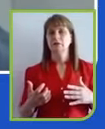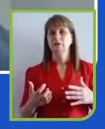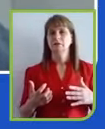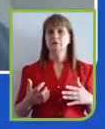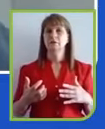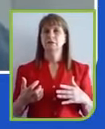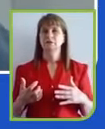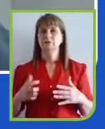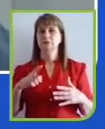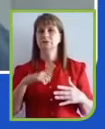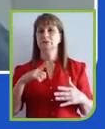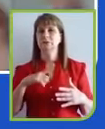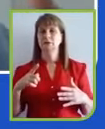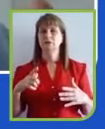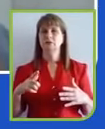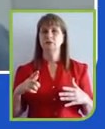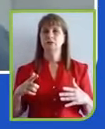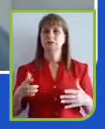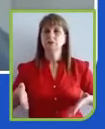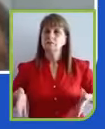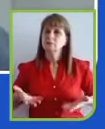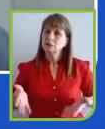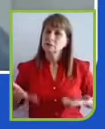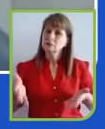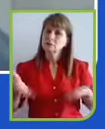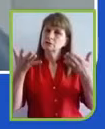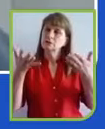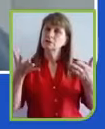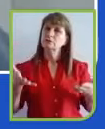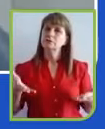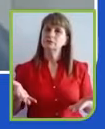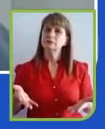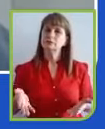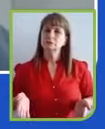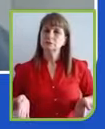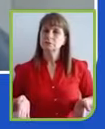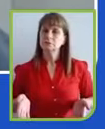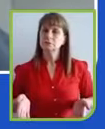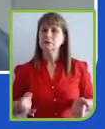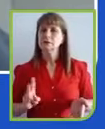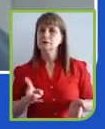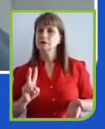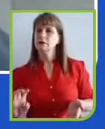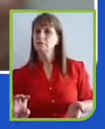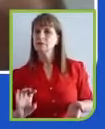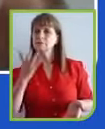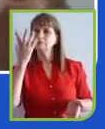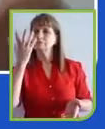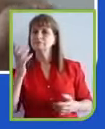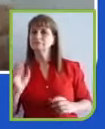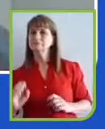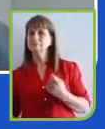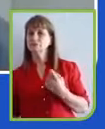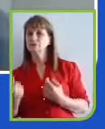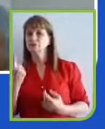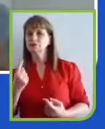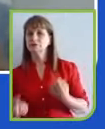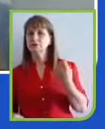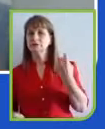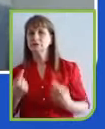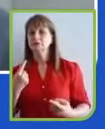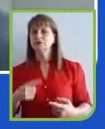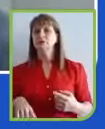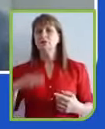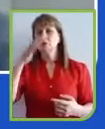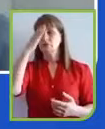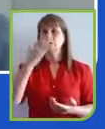temos incentivos surgindo toda vez. E, nesse momento, eu creio que as pequenas ou até